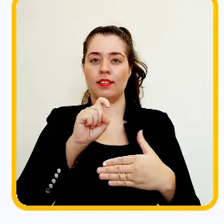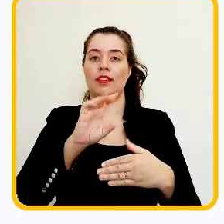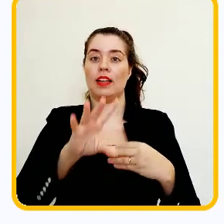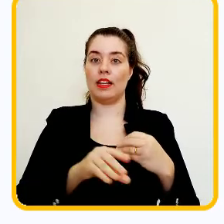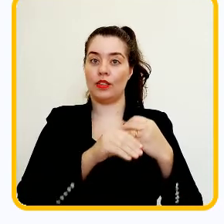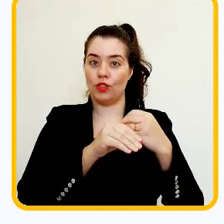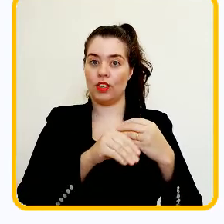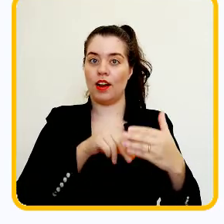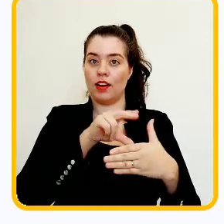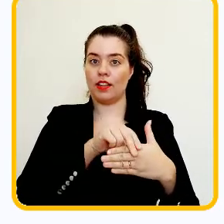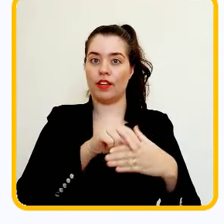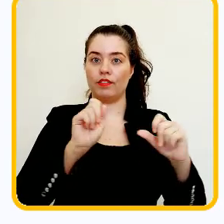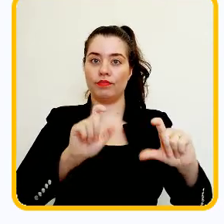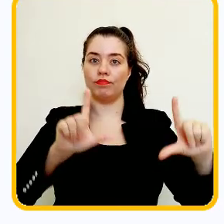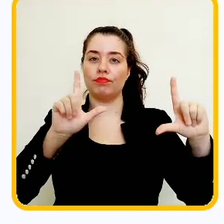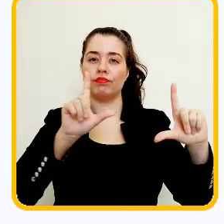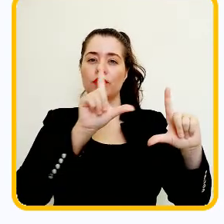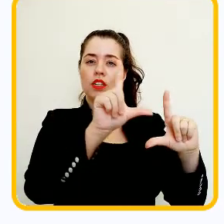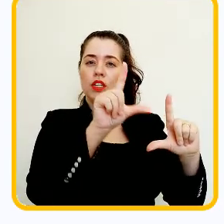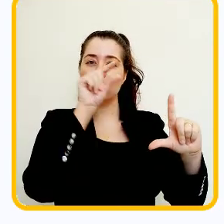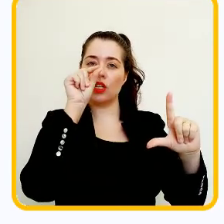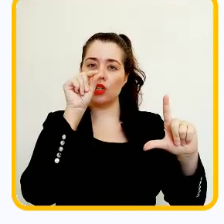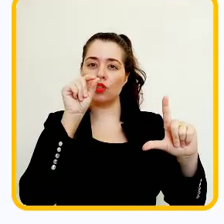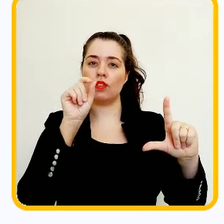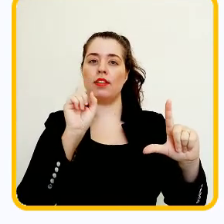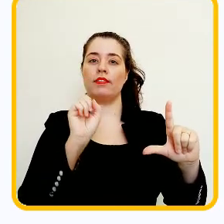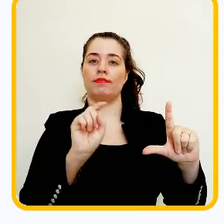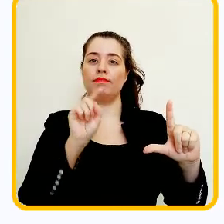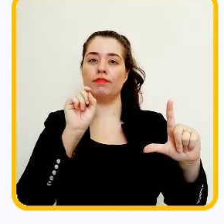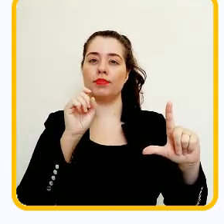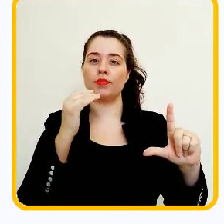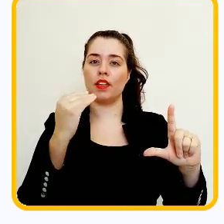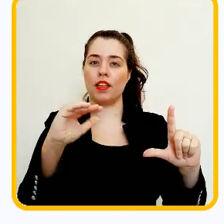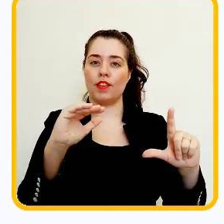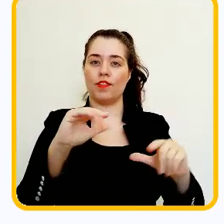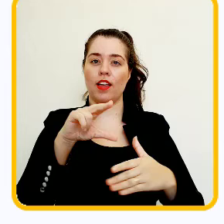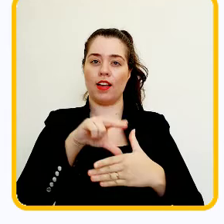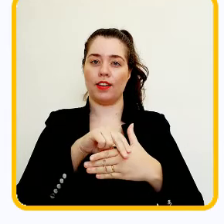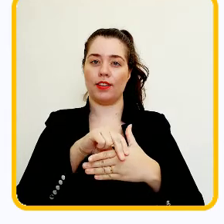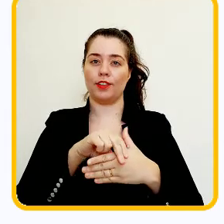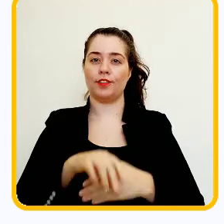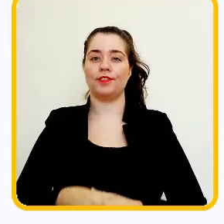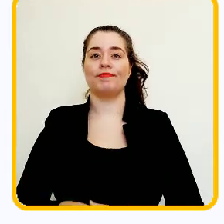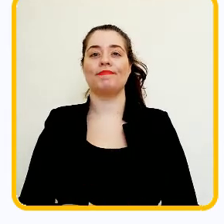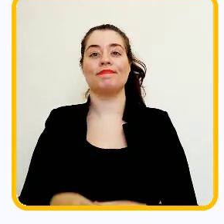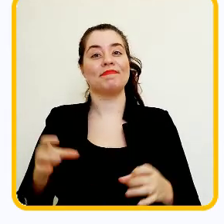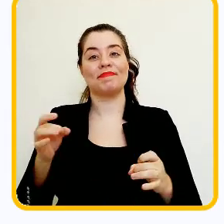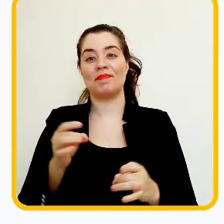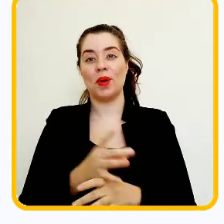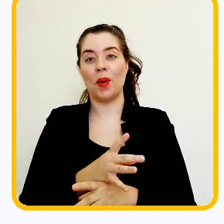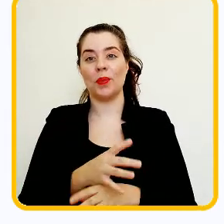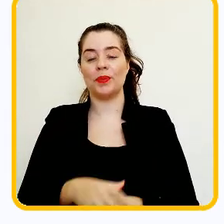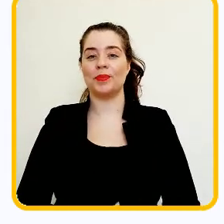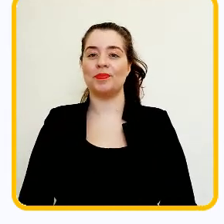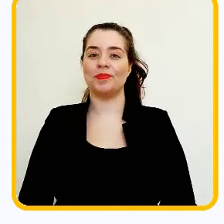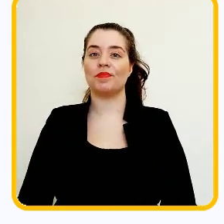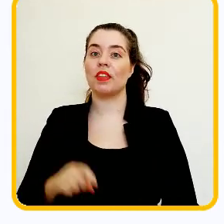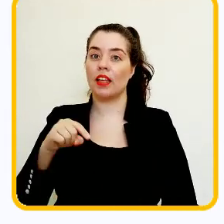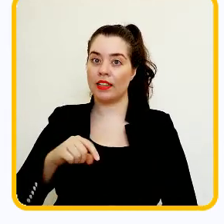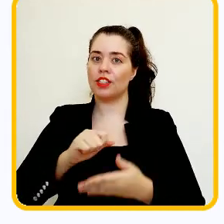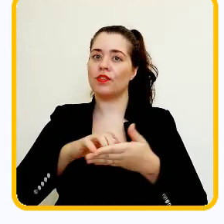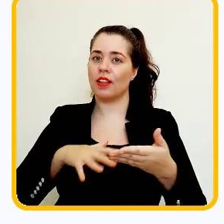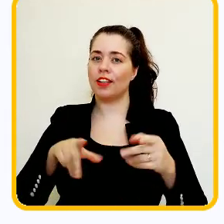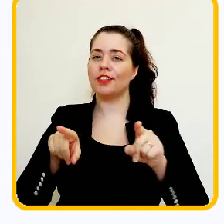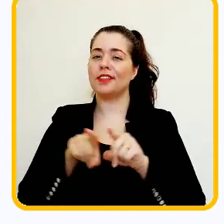arquivo, escolher, selecione o arquivo que deseja enviar e clique em enviar este arquivo. Pronto! Essa atividade